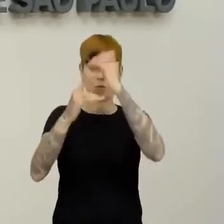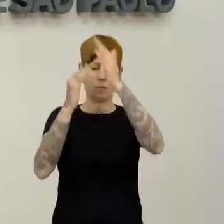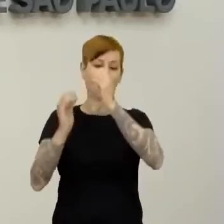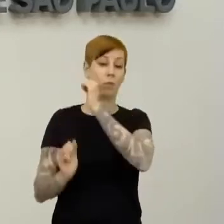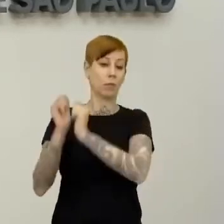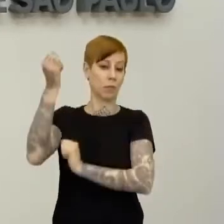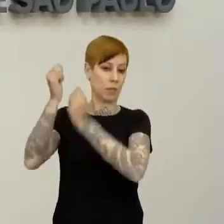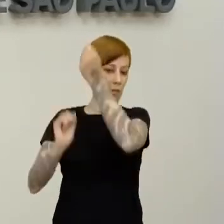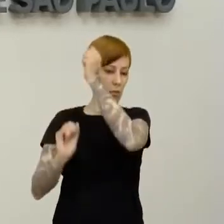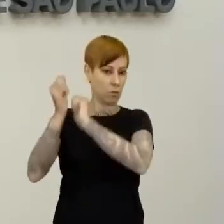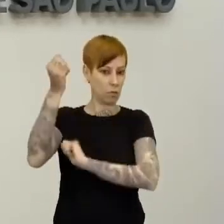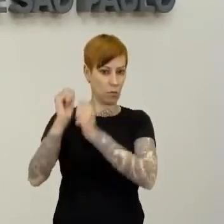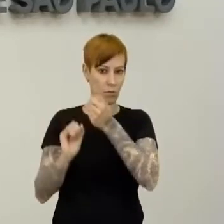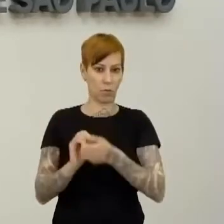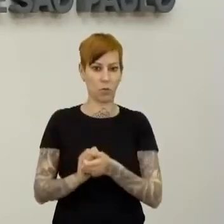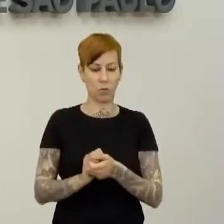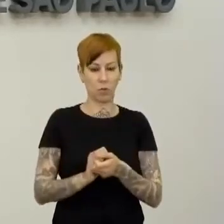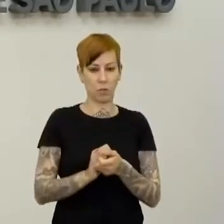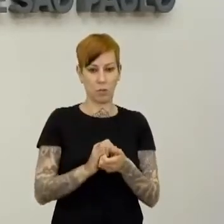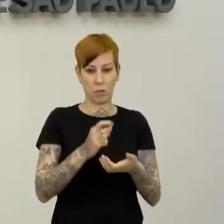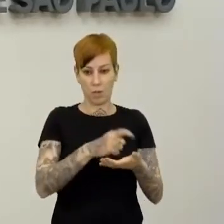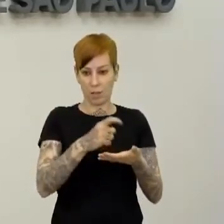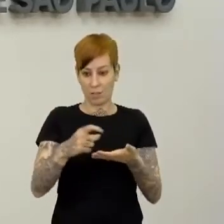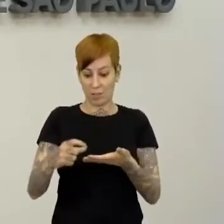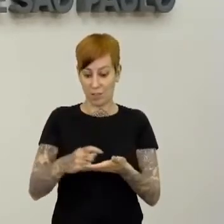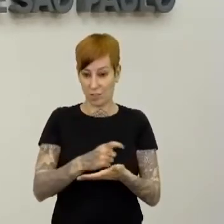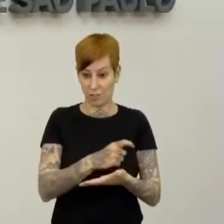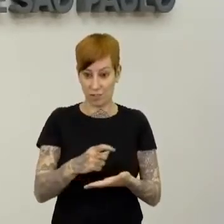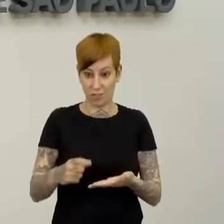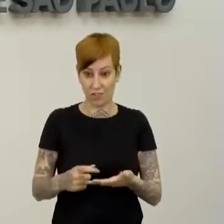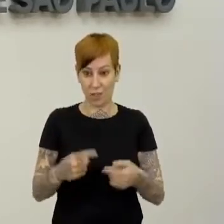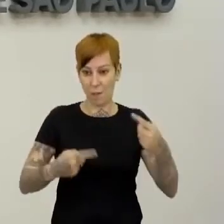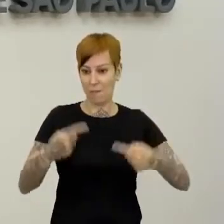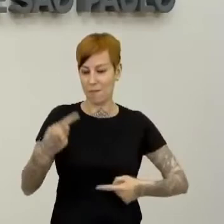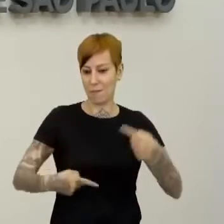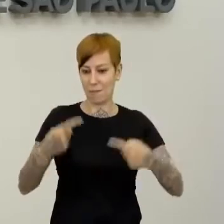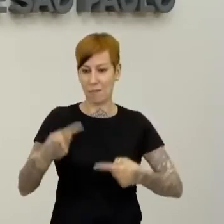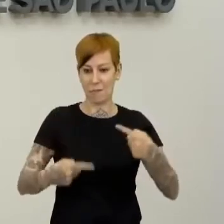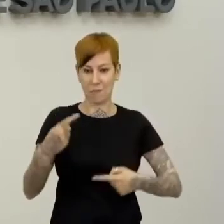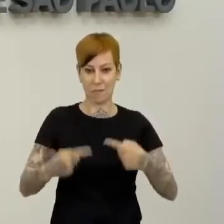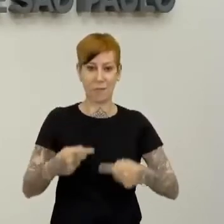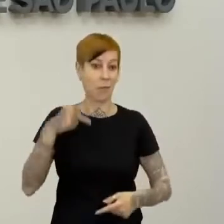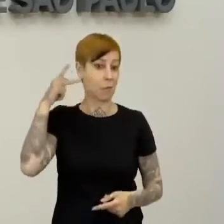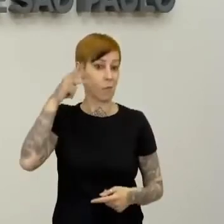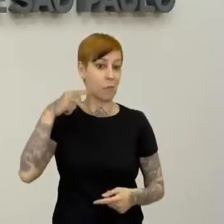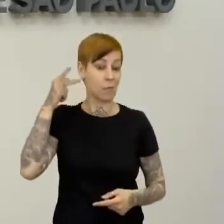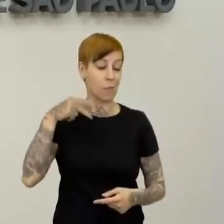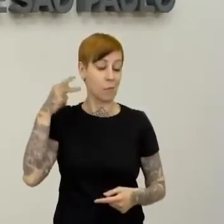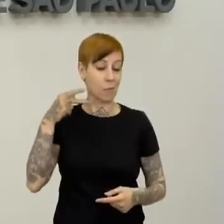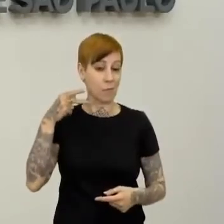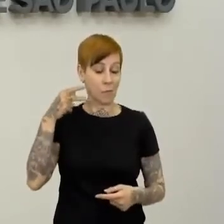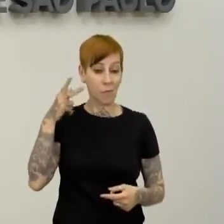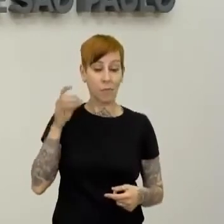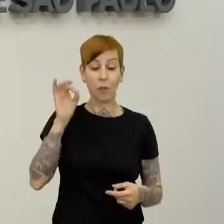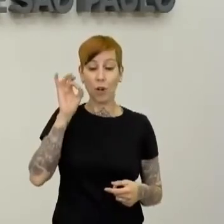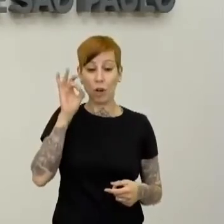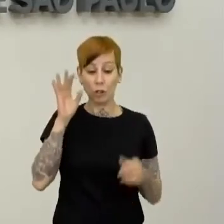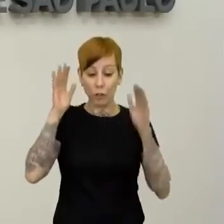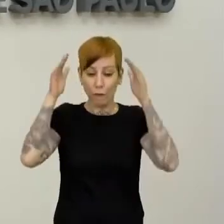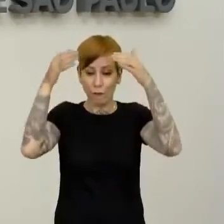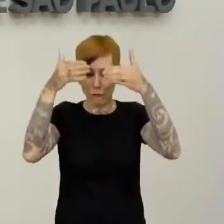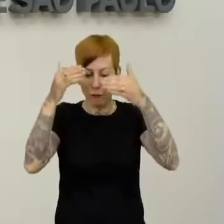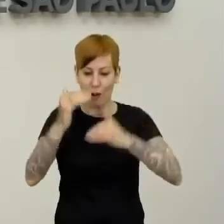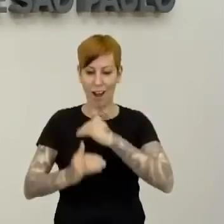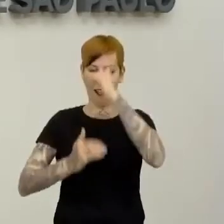Então, assim, de fato, essa tirinha, ela faz essa crítica, essa política desenvolvimentista de JK em detrimento